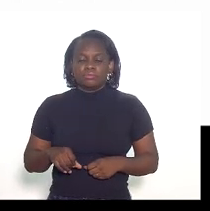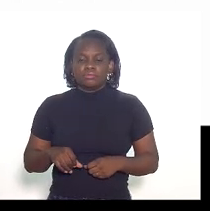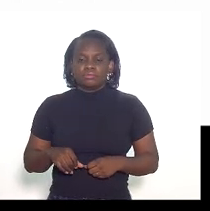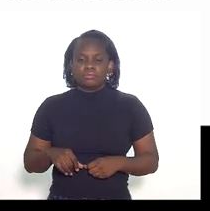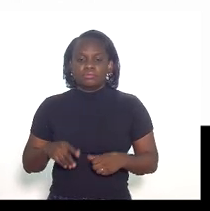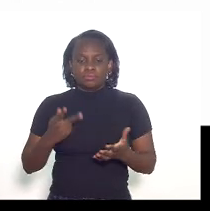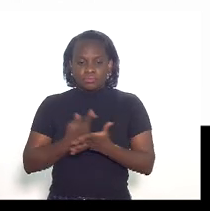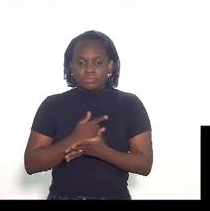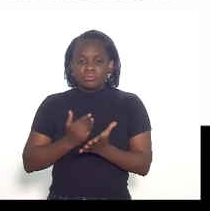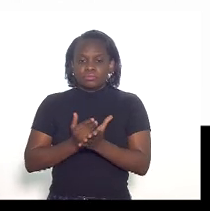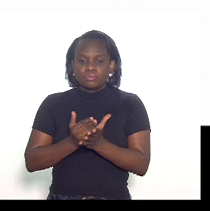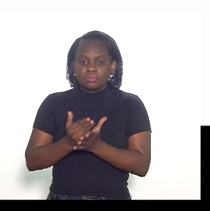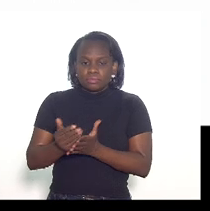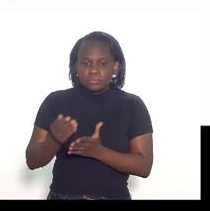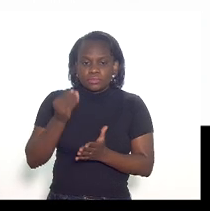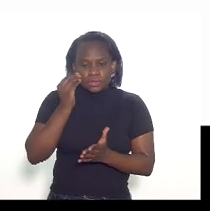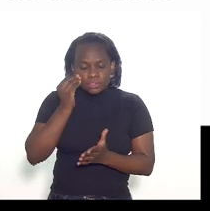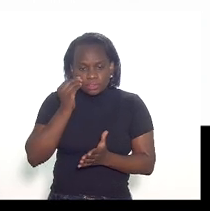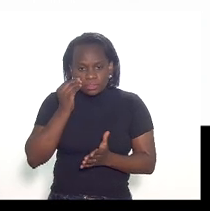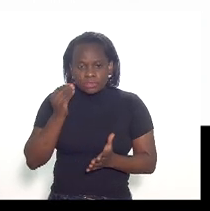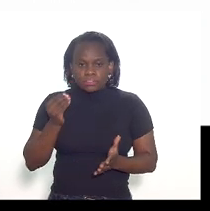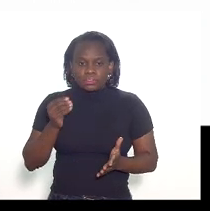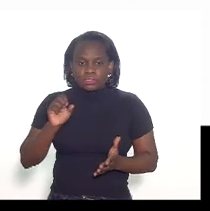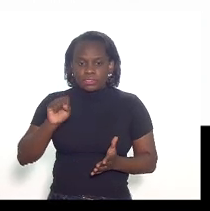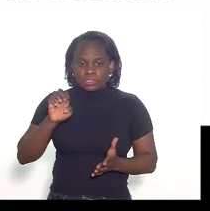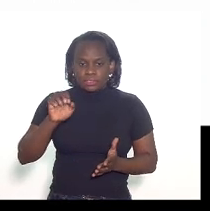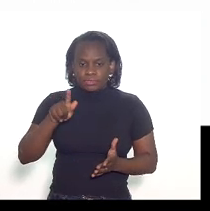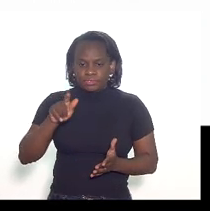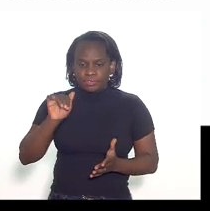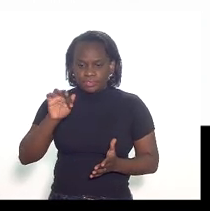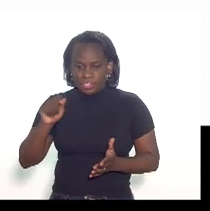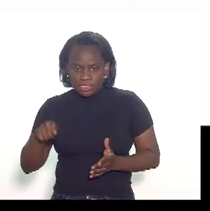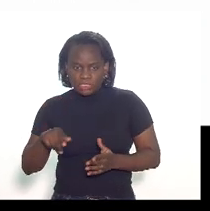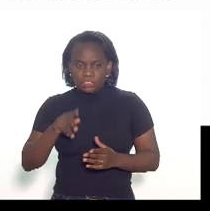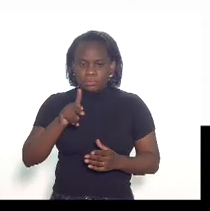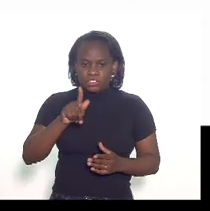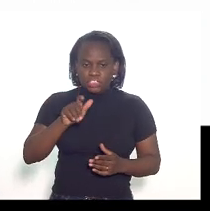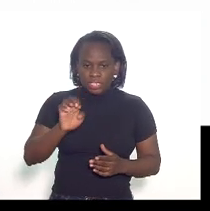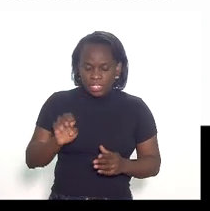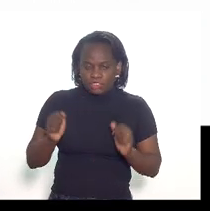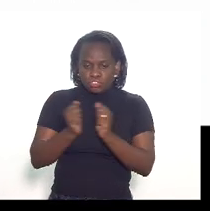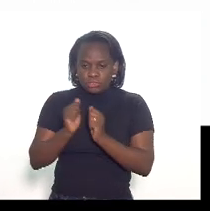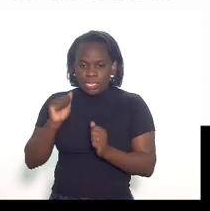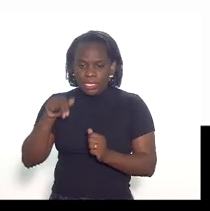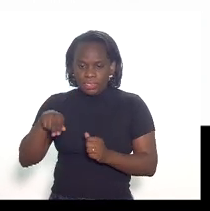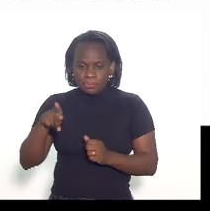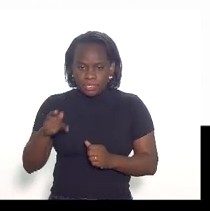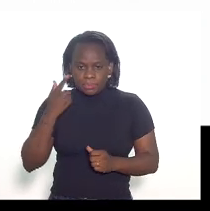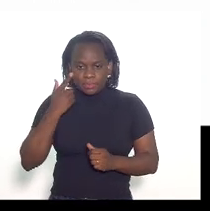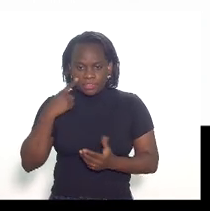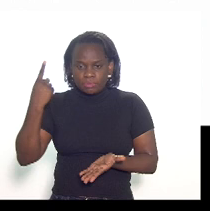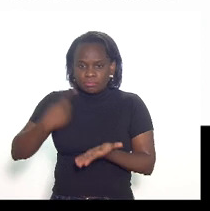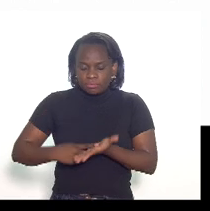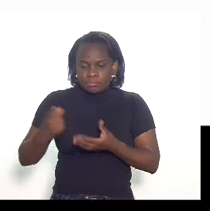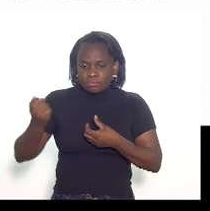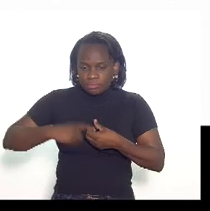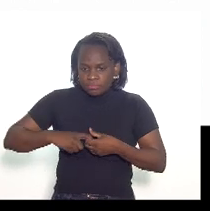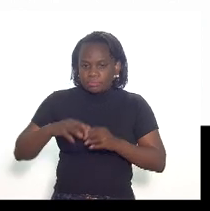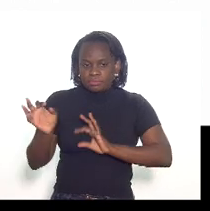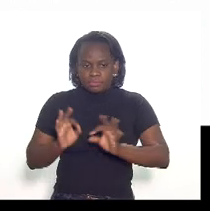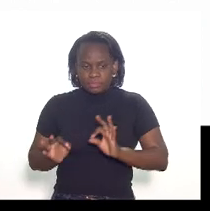ocorreu o início das tratativas da Cefaz e da PGE com a ANP para a celebração desse convênio ainda havia